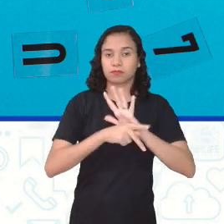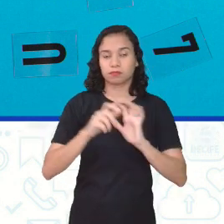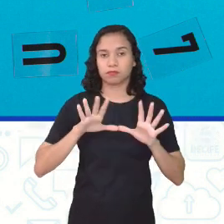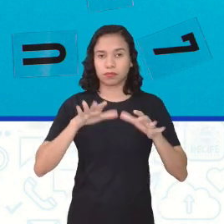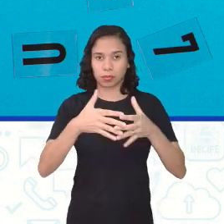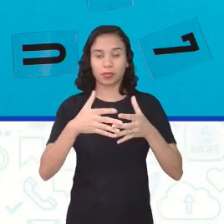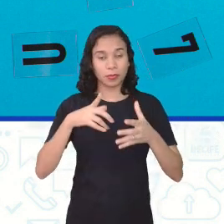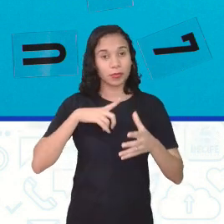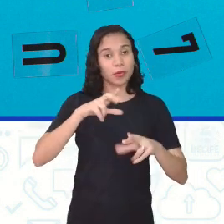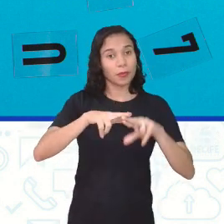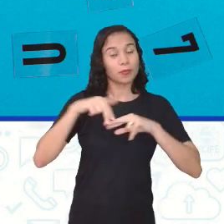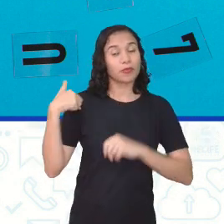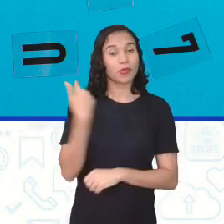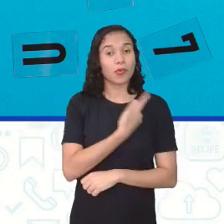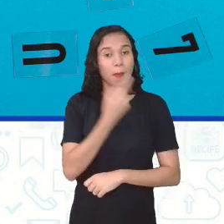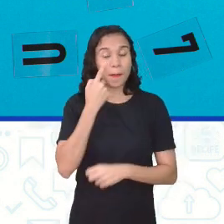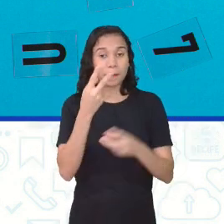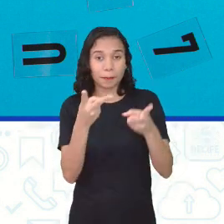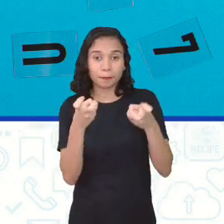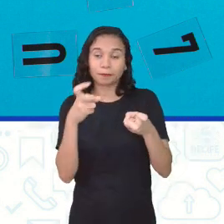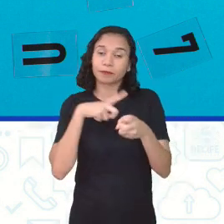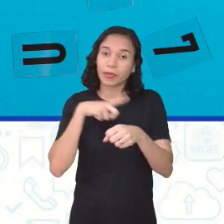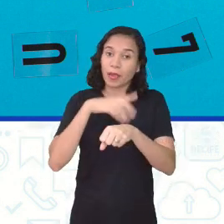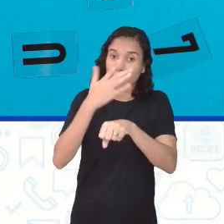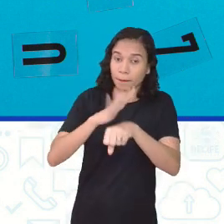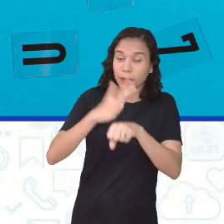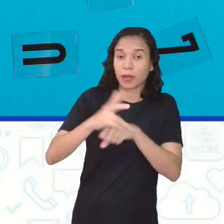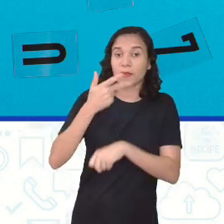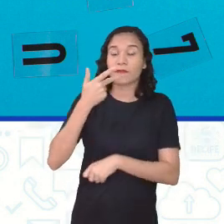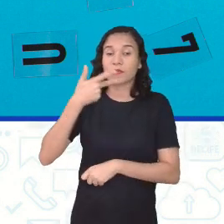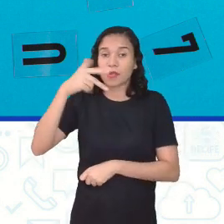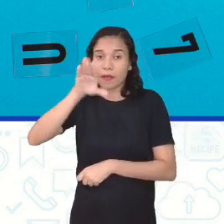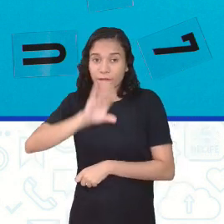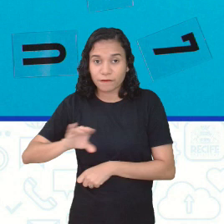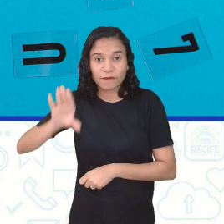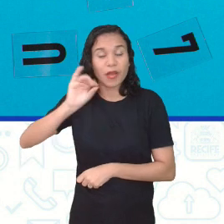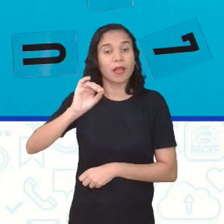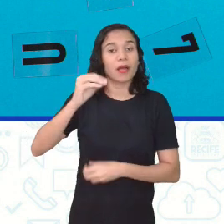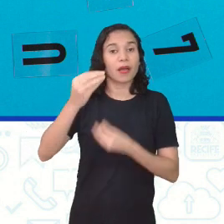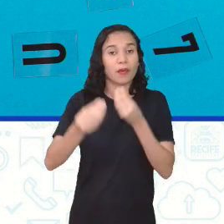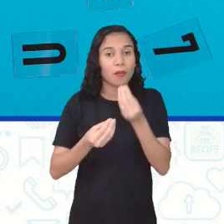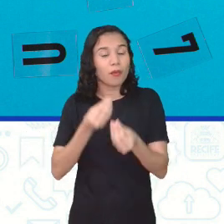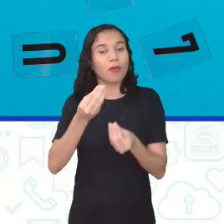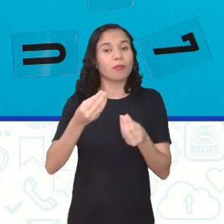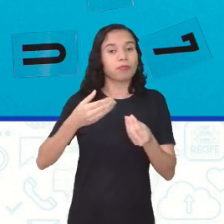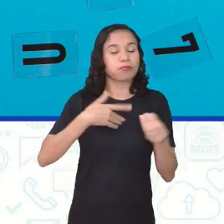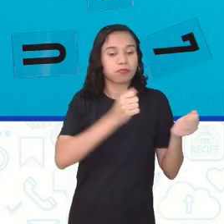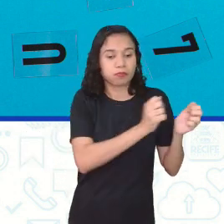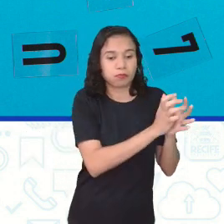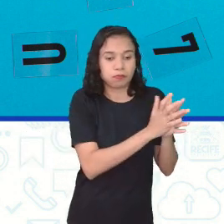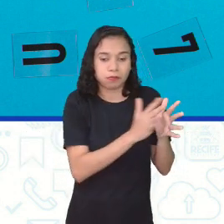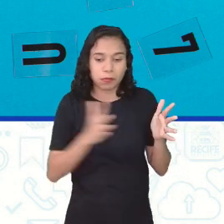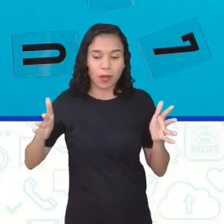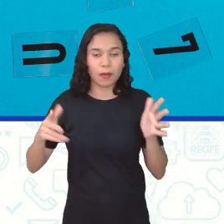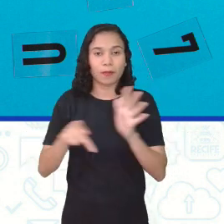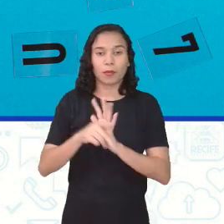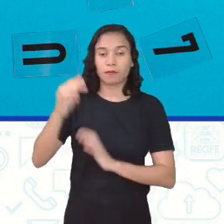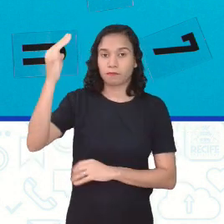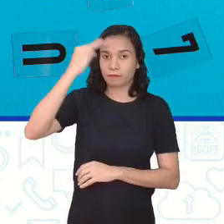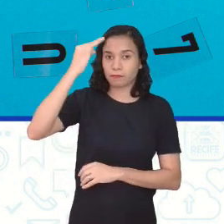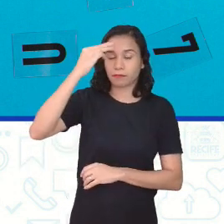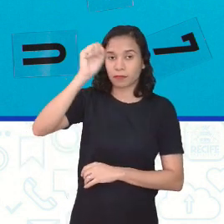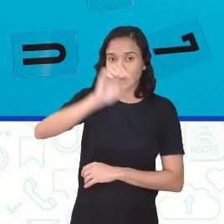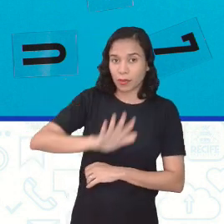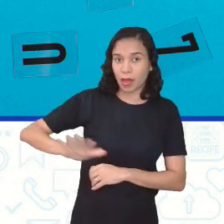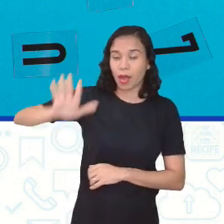comunidade. Então, veja, a gente tem a prática oralizada, a prática dessa passagem da memória no campo